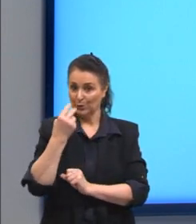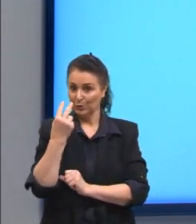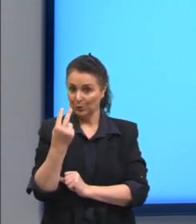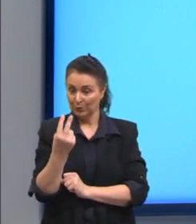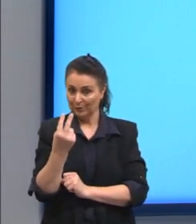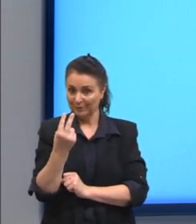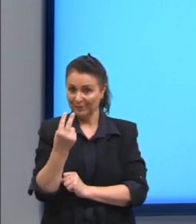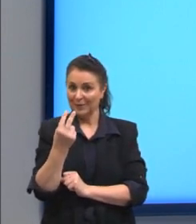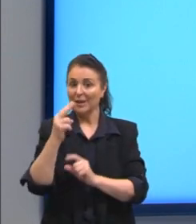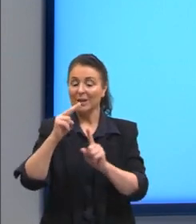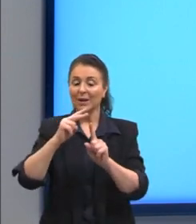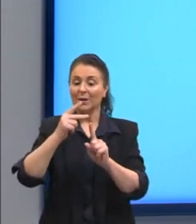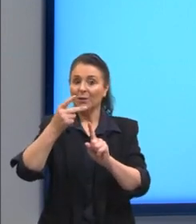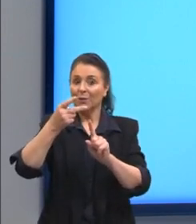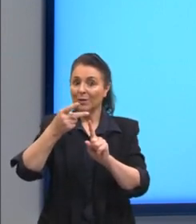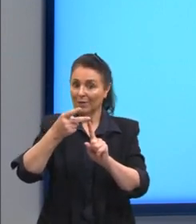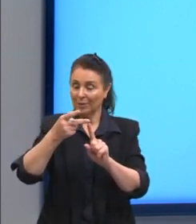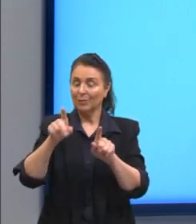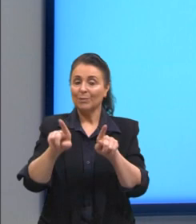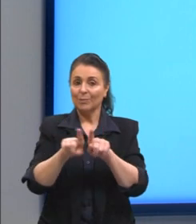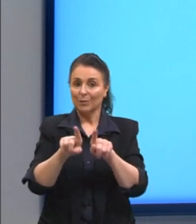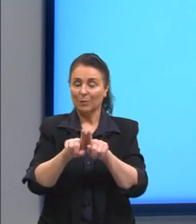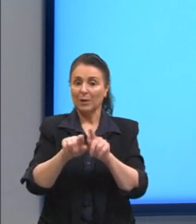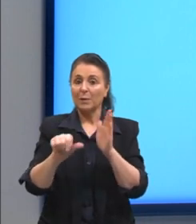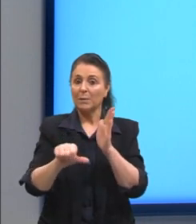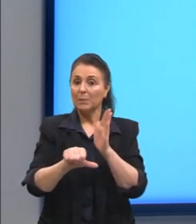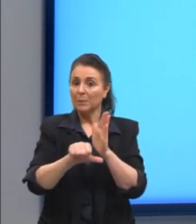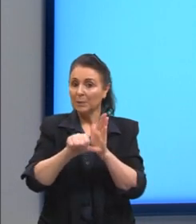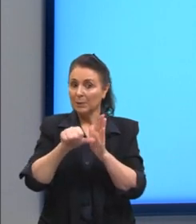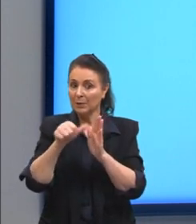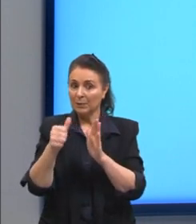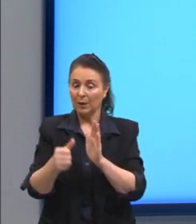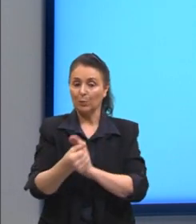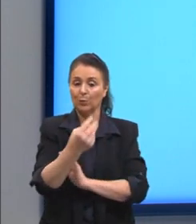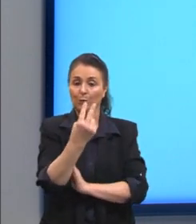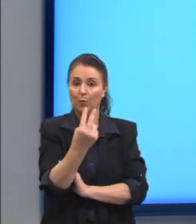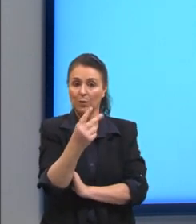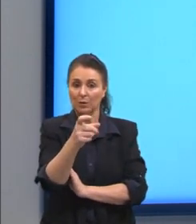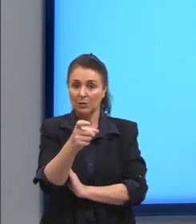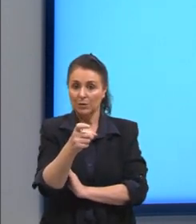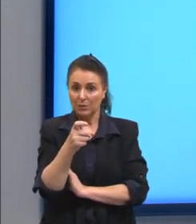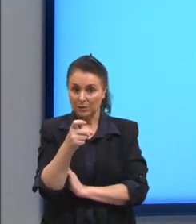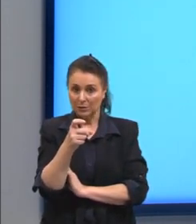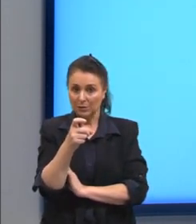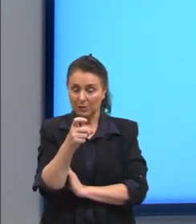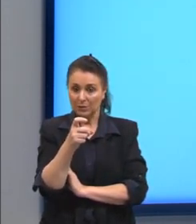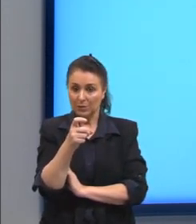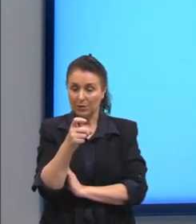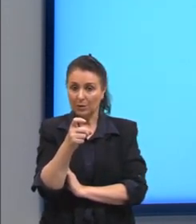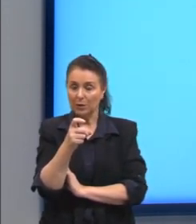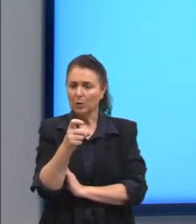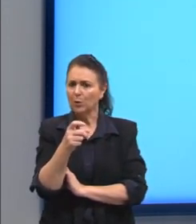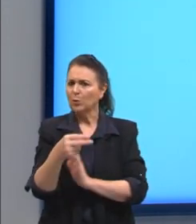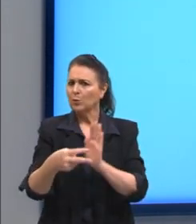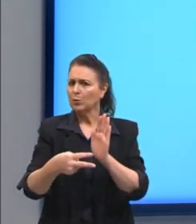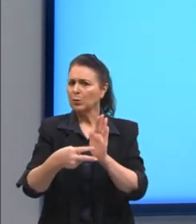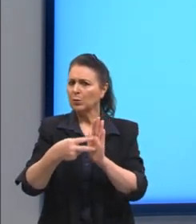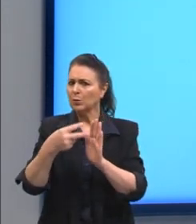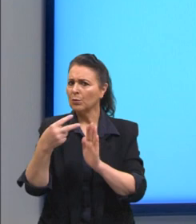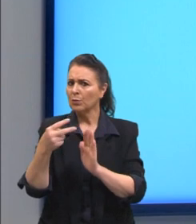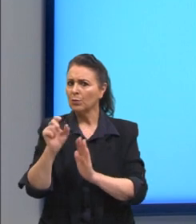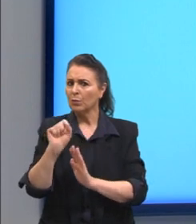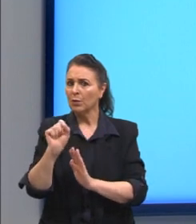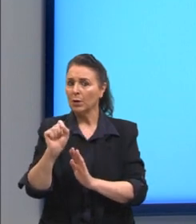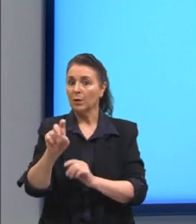E ainda o quadrado entre eles. O primeiro termo é o 2x enquanto o segundo termo é o